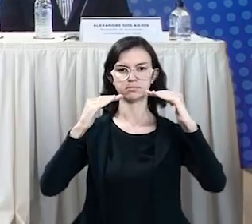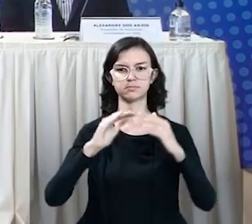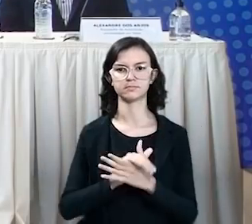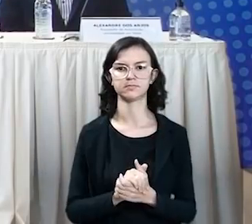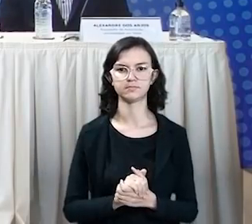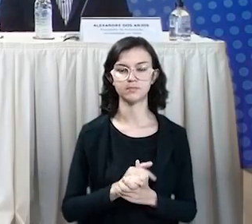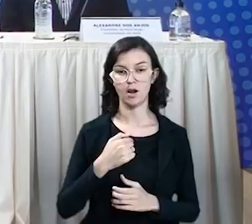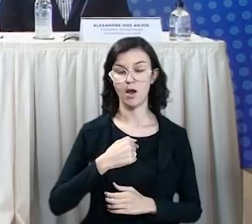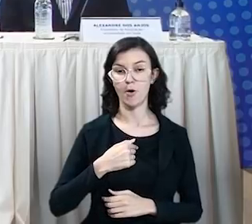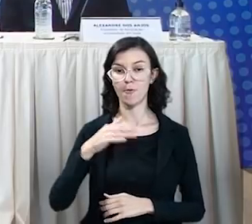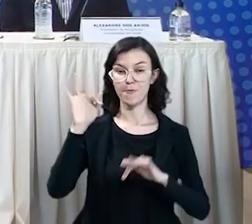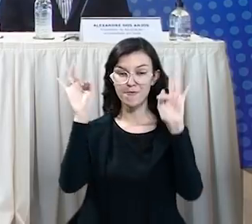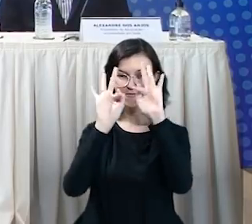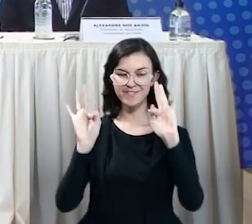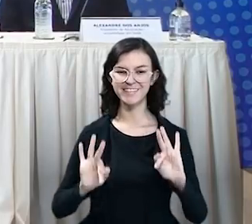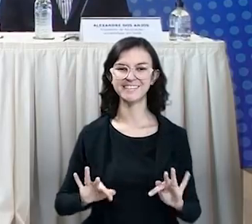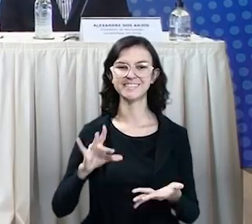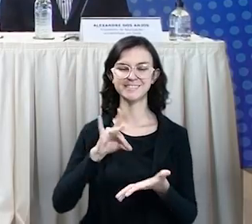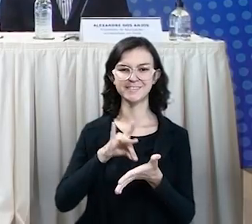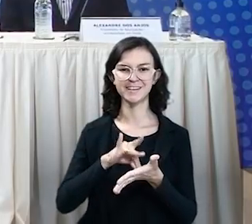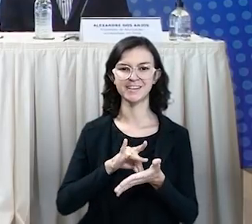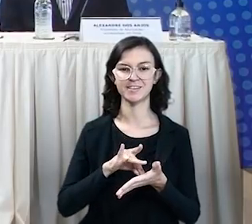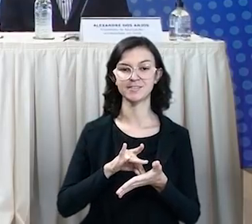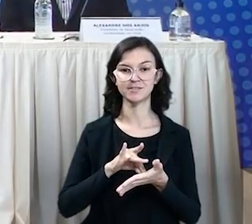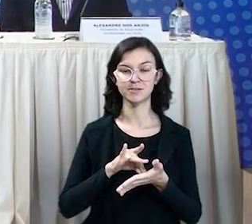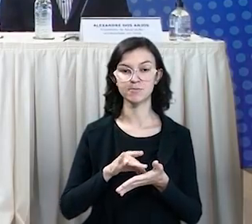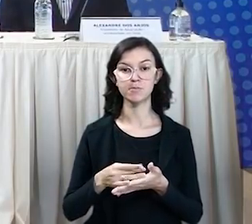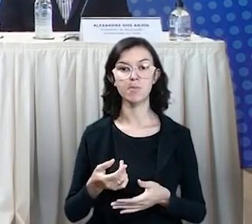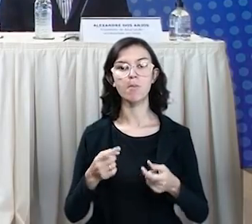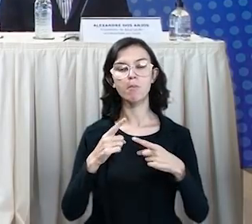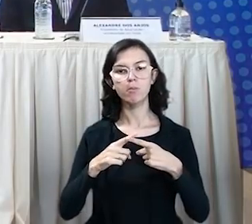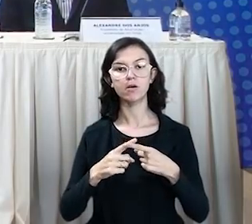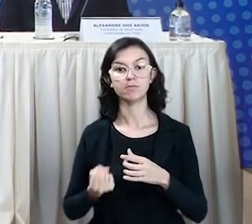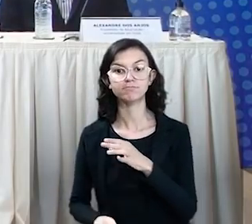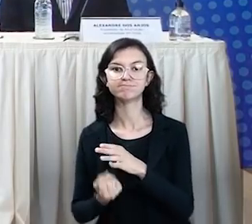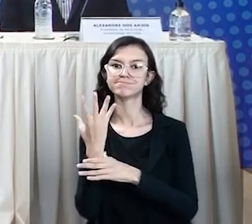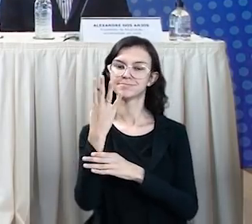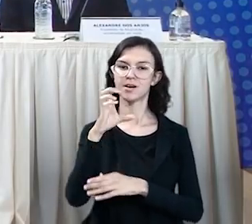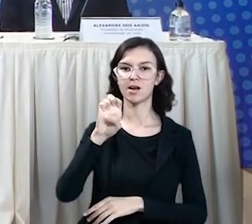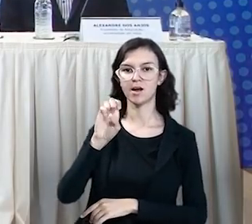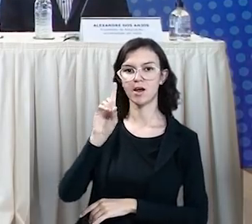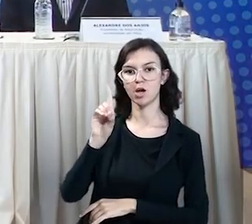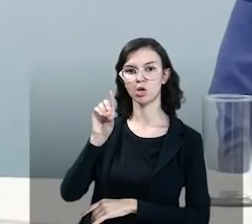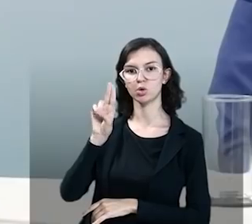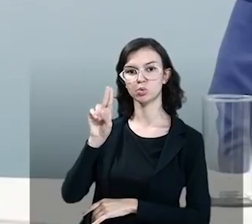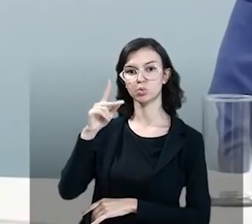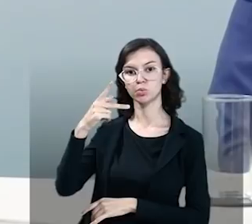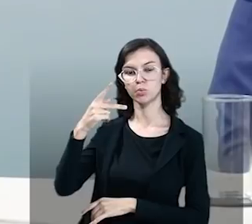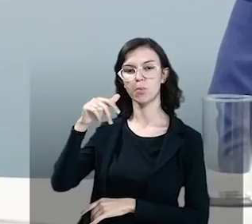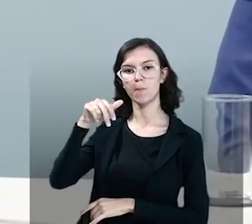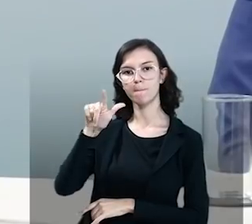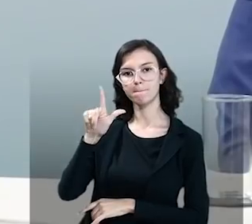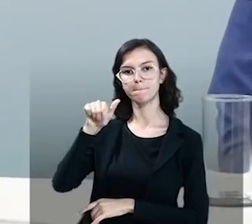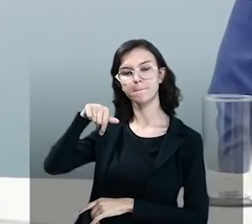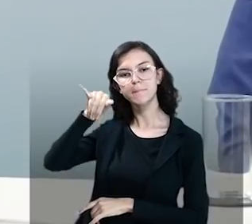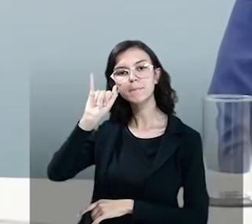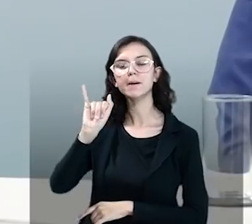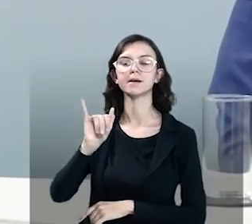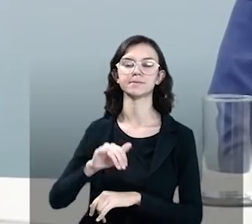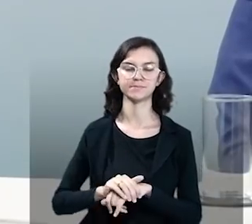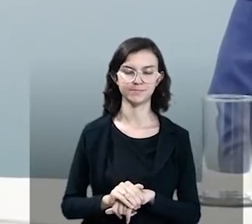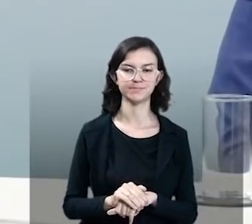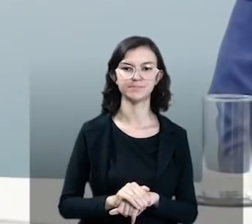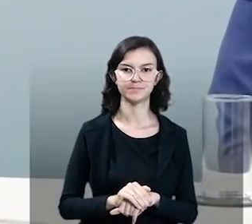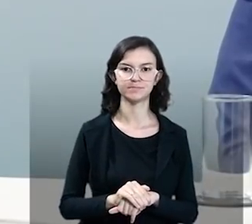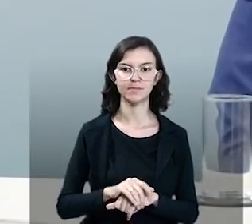É com muita alegria que a gente pode trazer e lançar mais uma das ferramentas. A gente discute muito aqui internamente